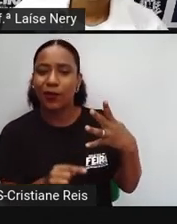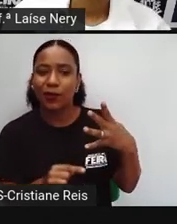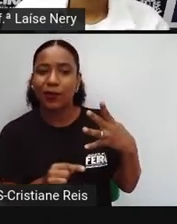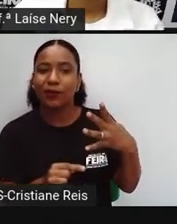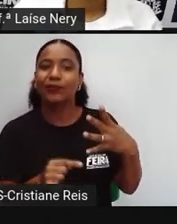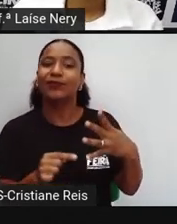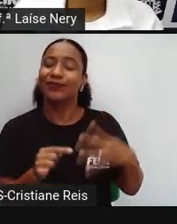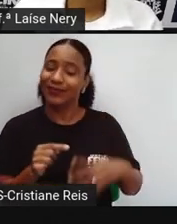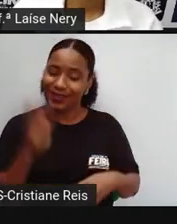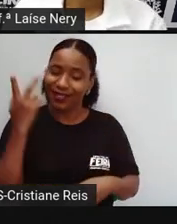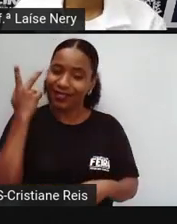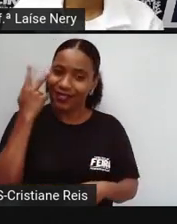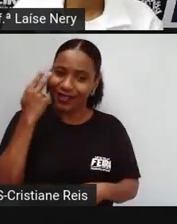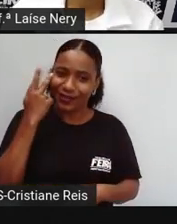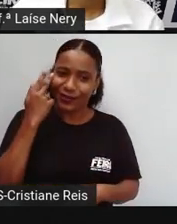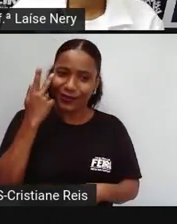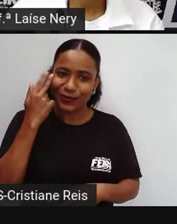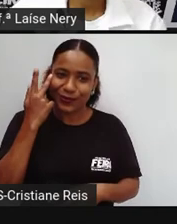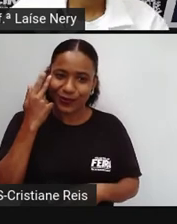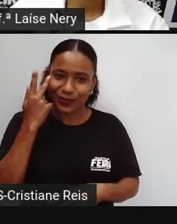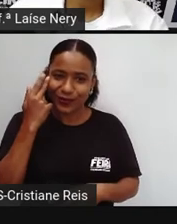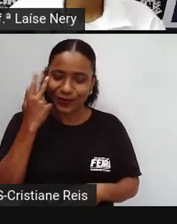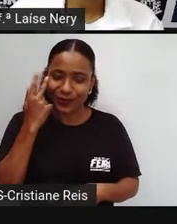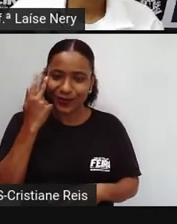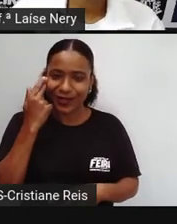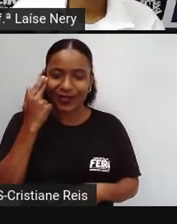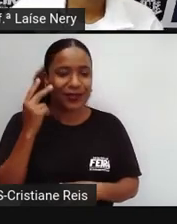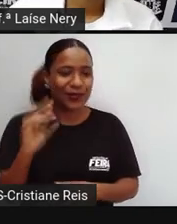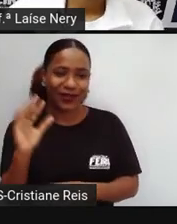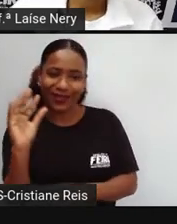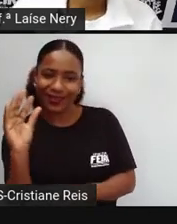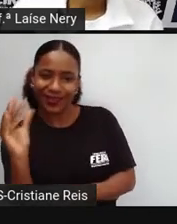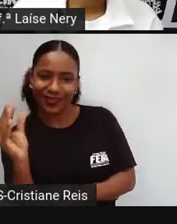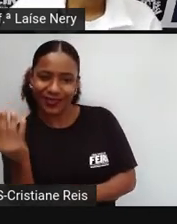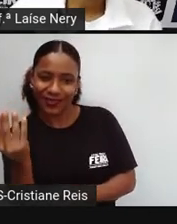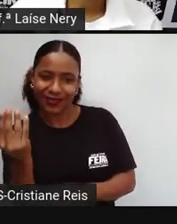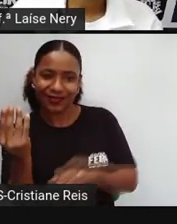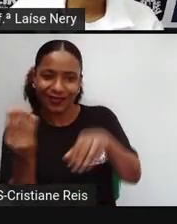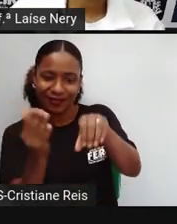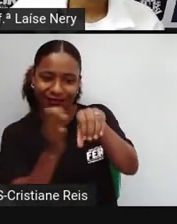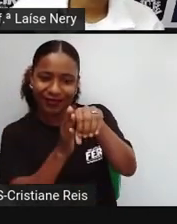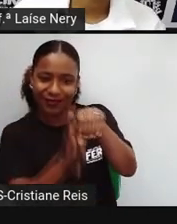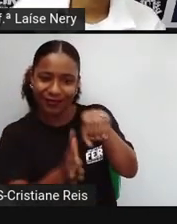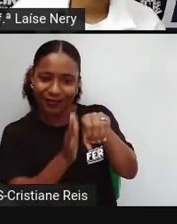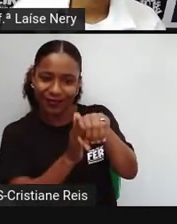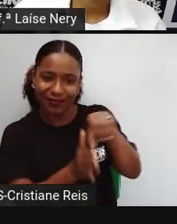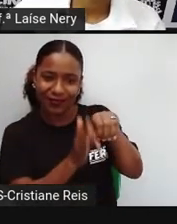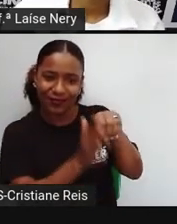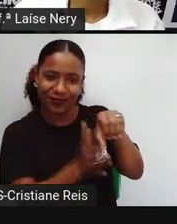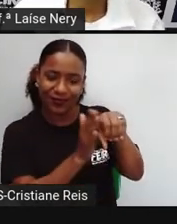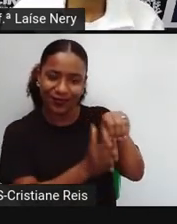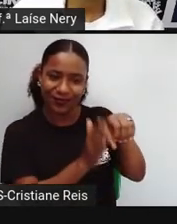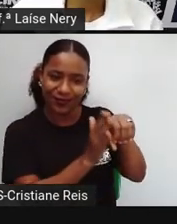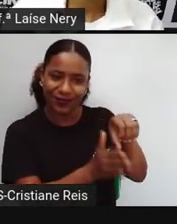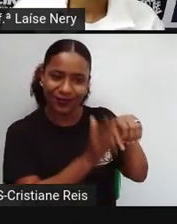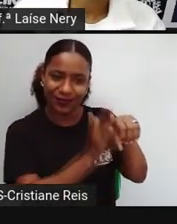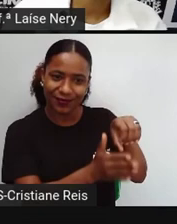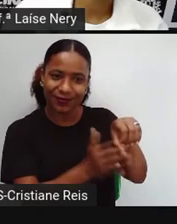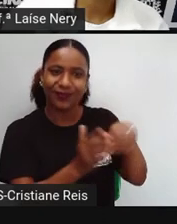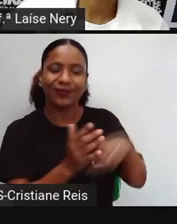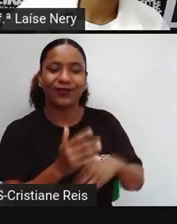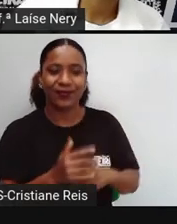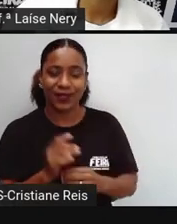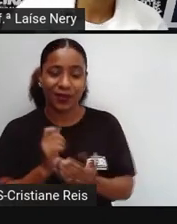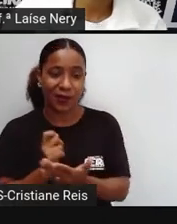In natura, porque eles ainda estão na mesma forma. E quanto mais natural é aquele que a gente